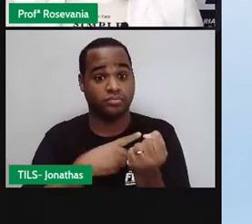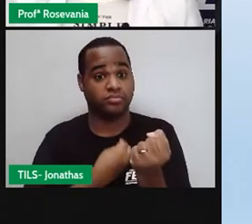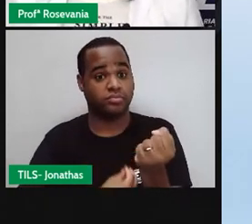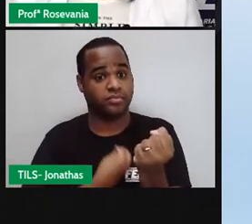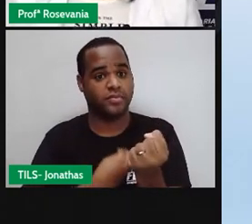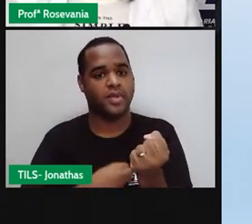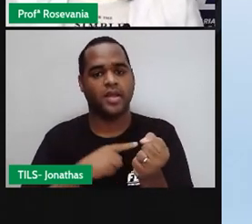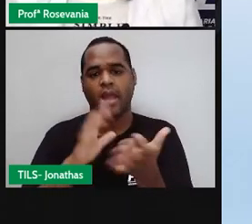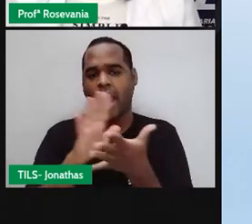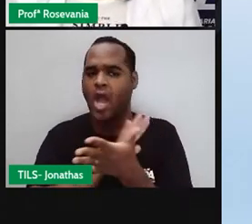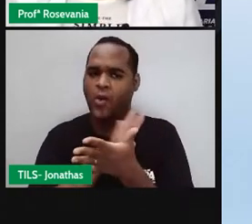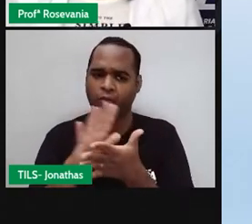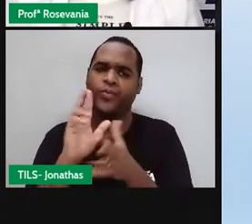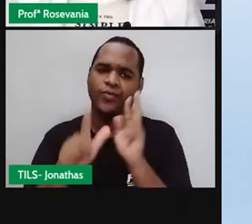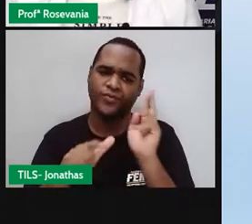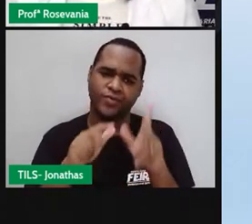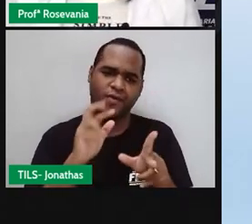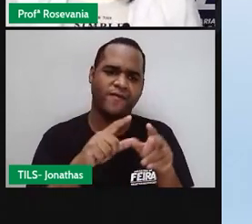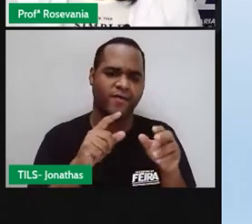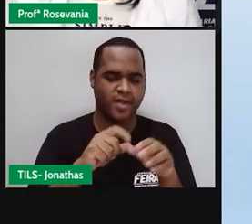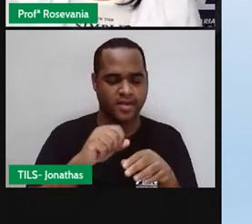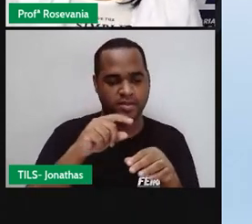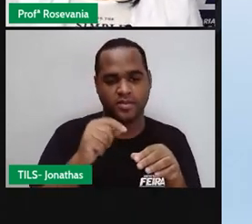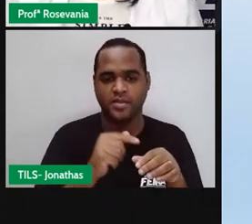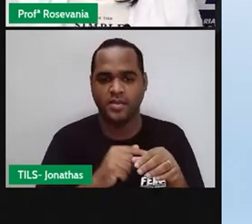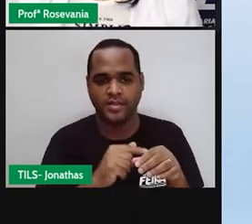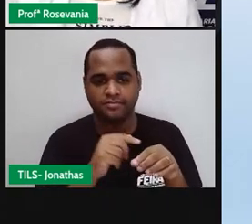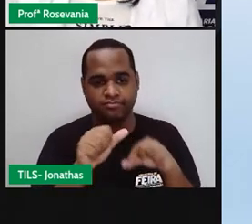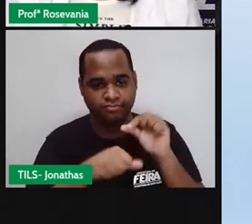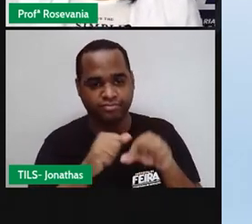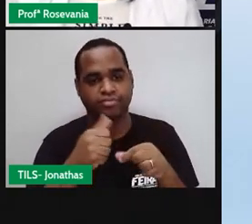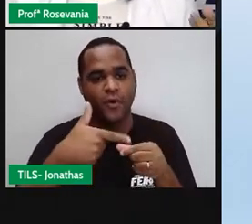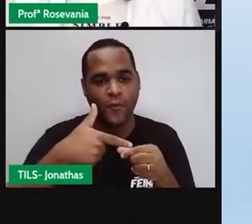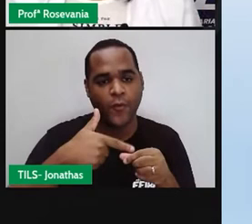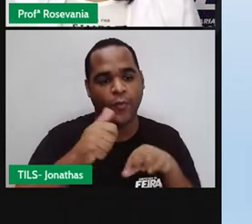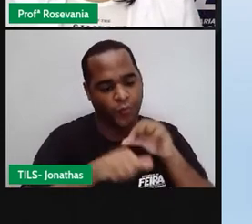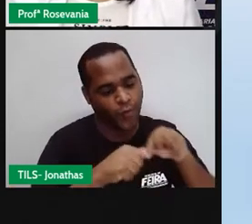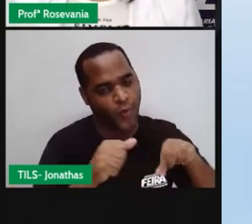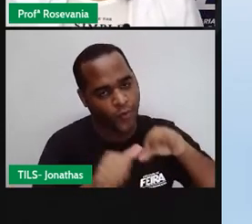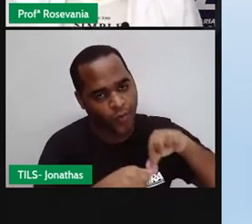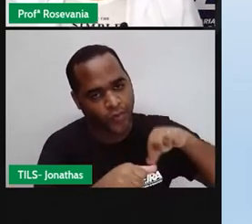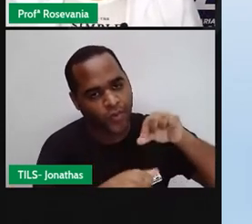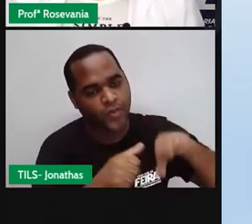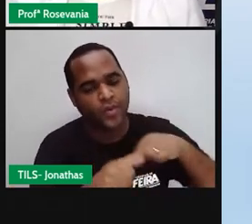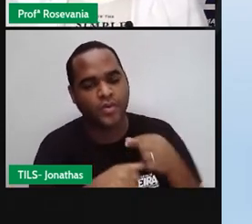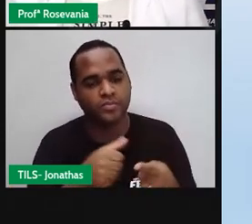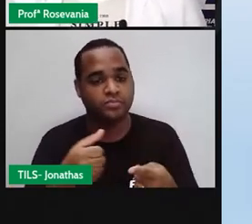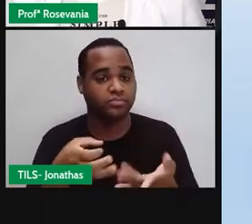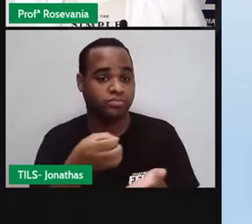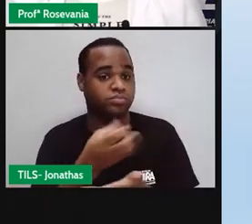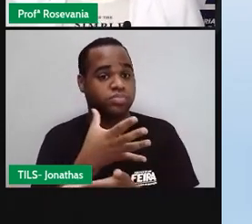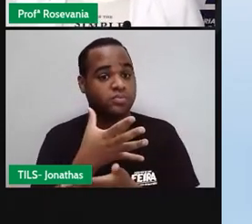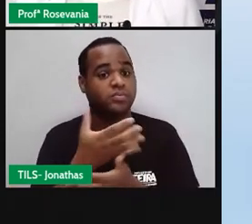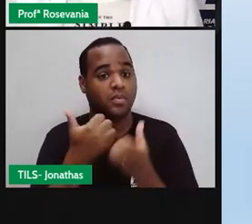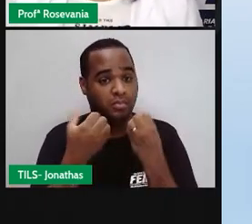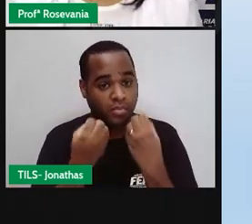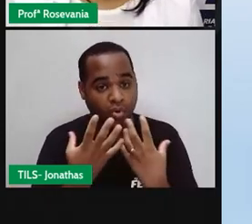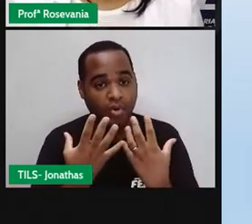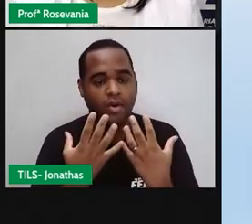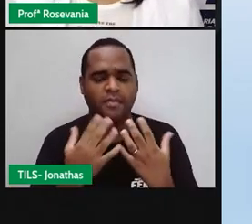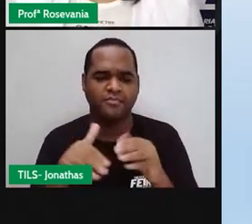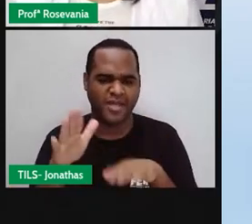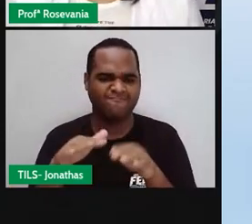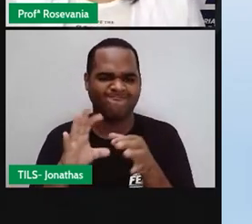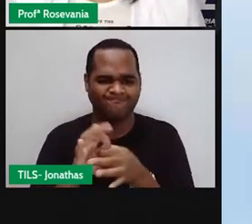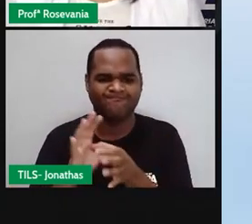ainda tendo até o processo de filtragem dele, mas a gente sabe que ainda libera um pouco, até a própria produção, né, desse tipo de produto também